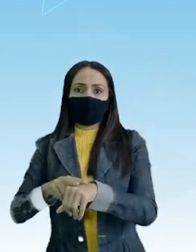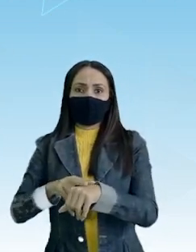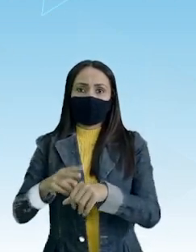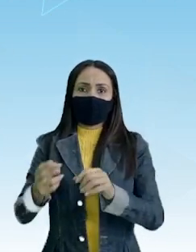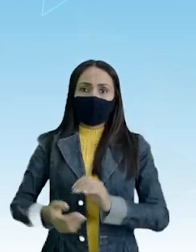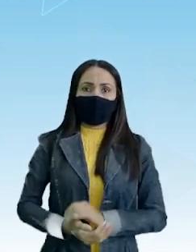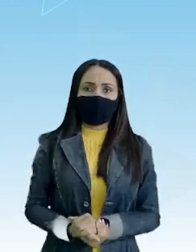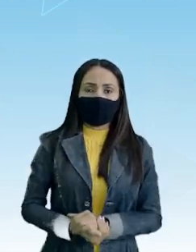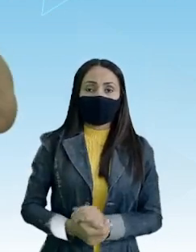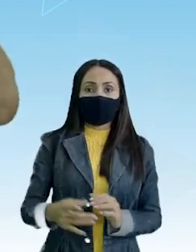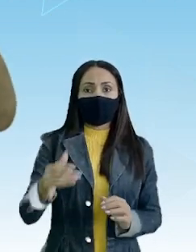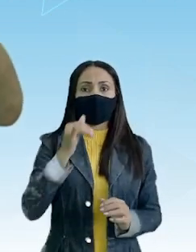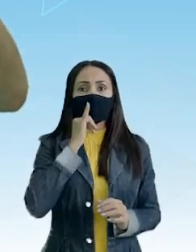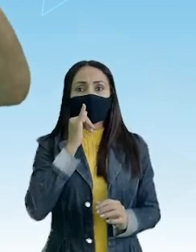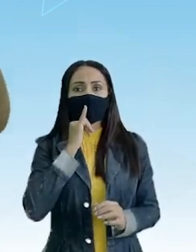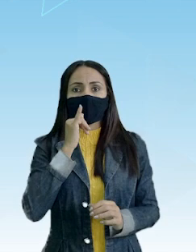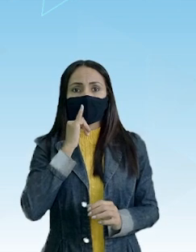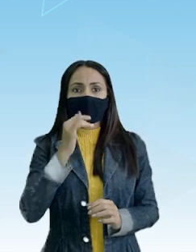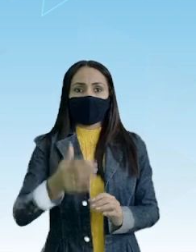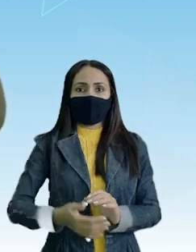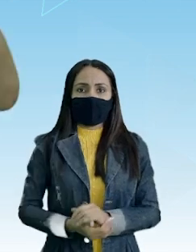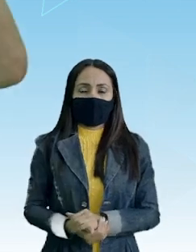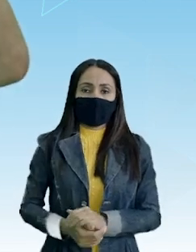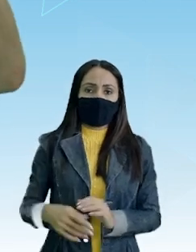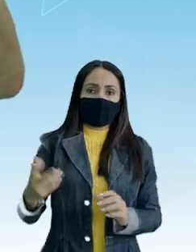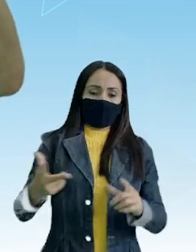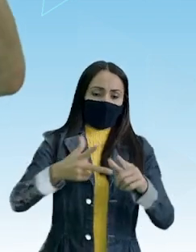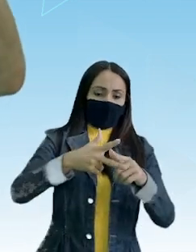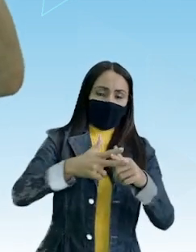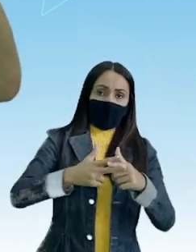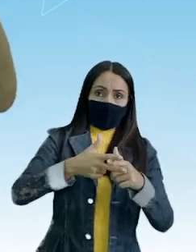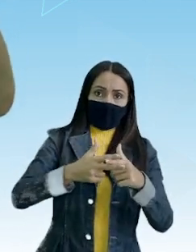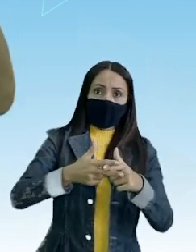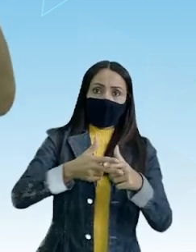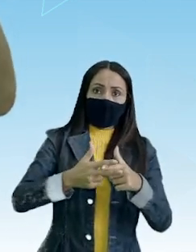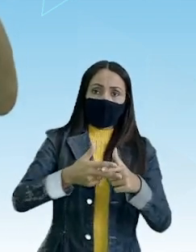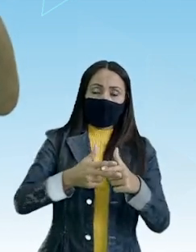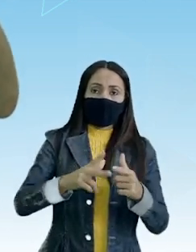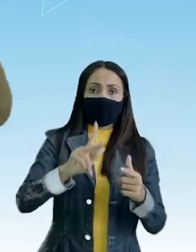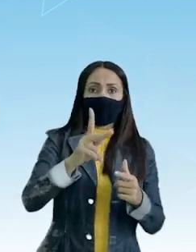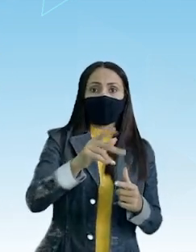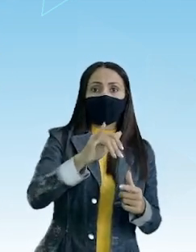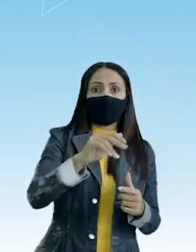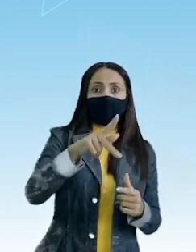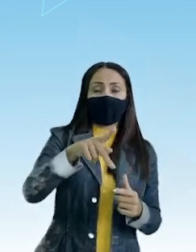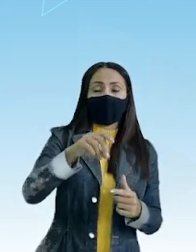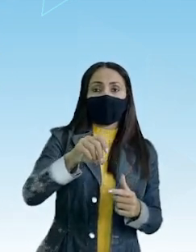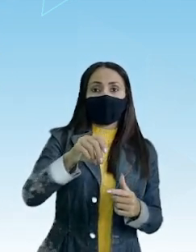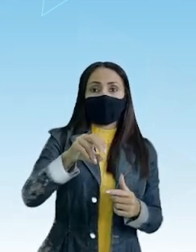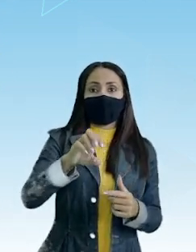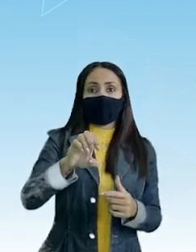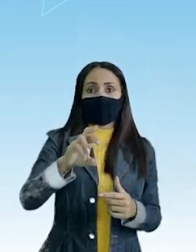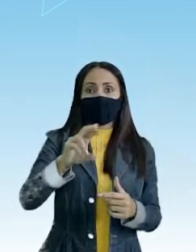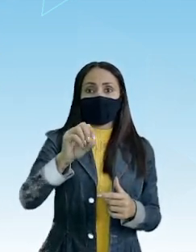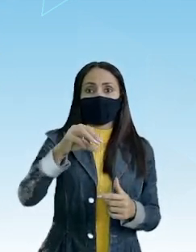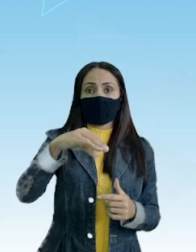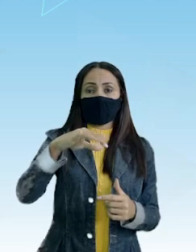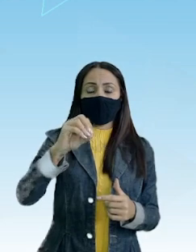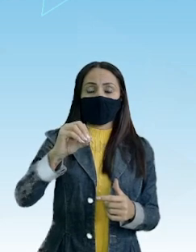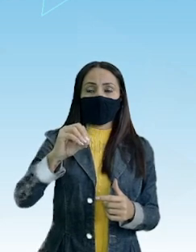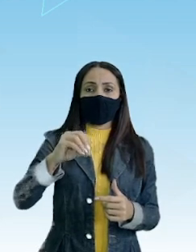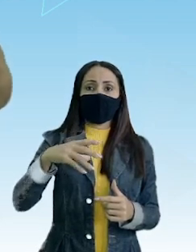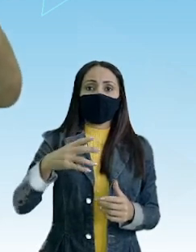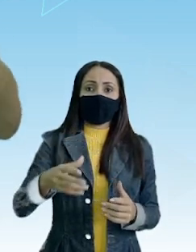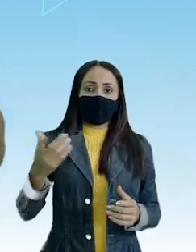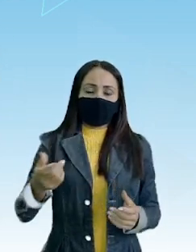verdura Por exemplo Ferramentas Ferramenta É o hiperônimo Martelo Pá Enxada